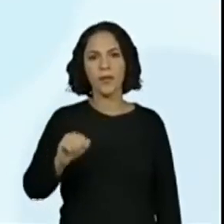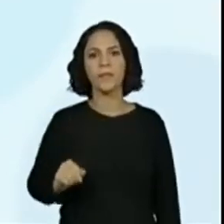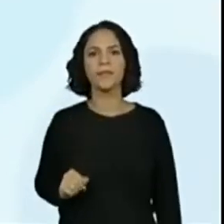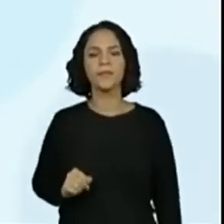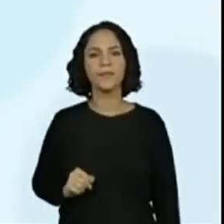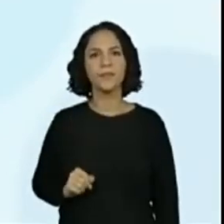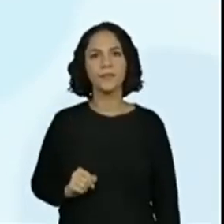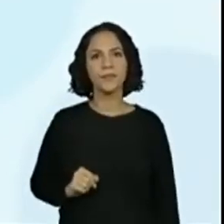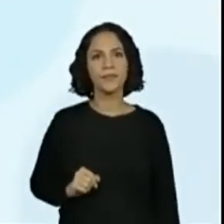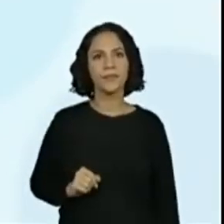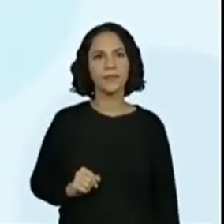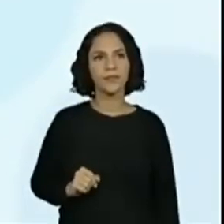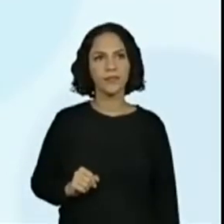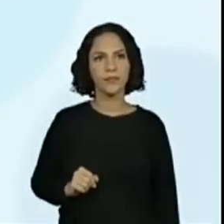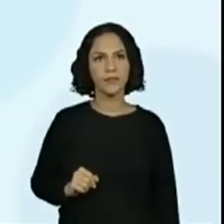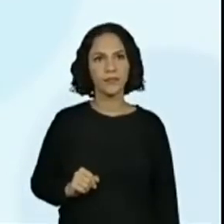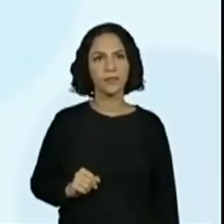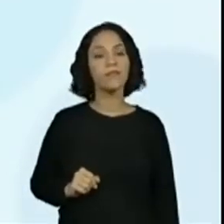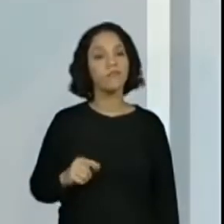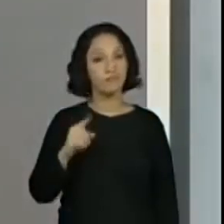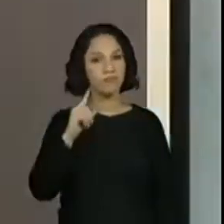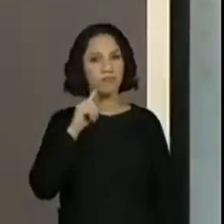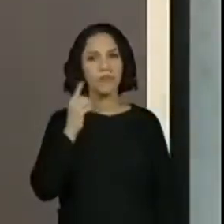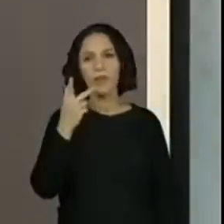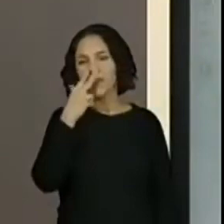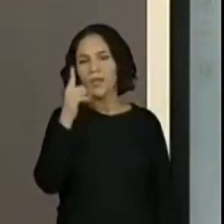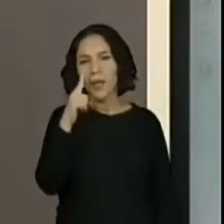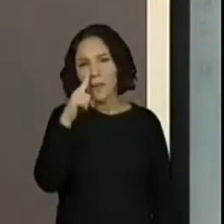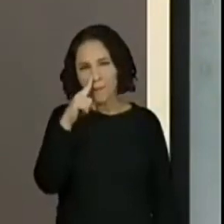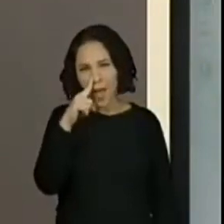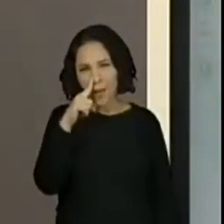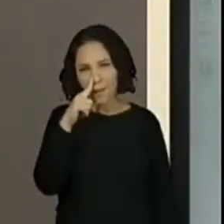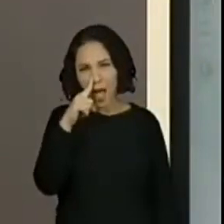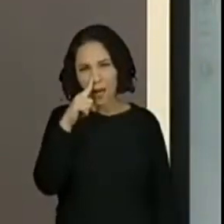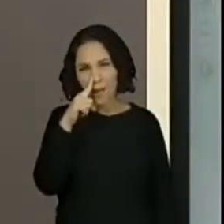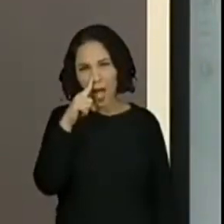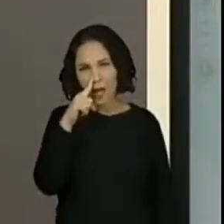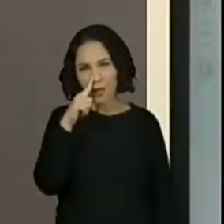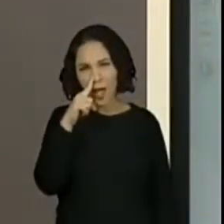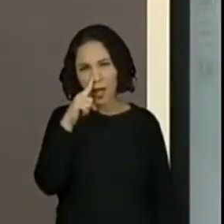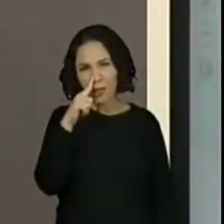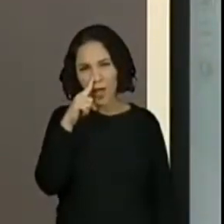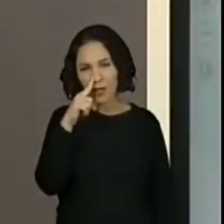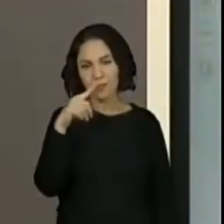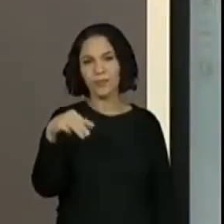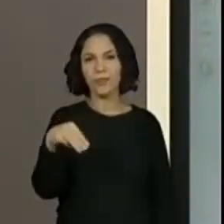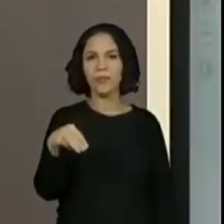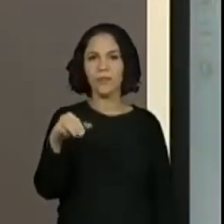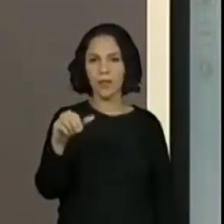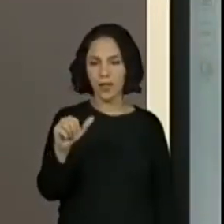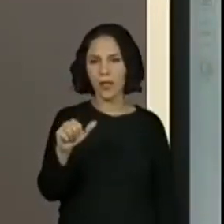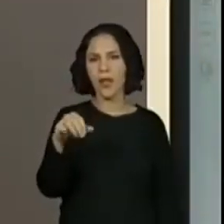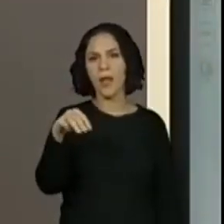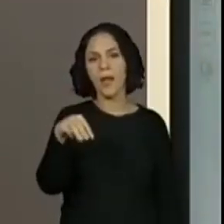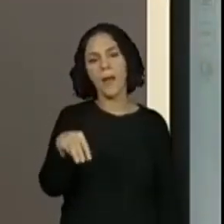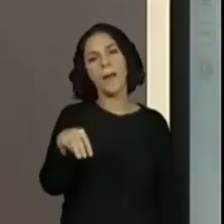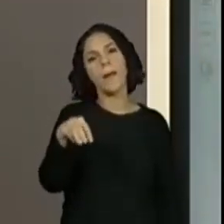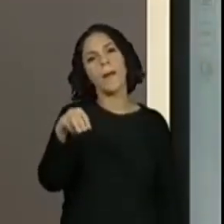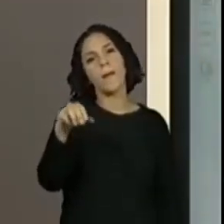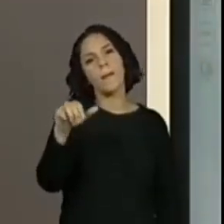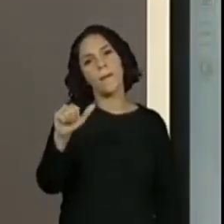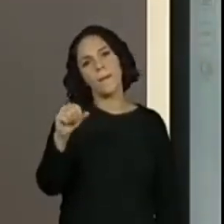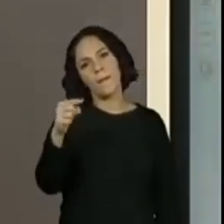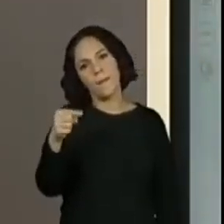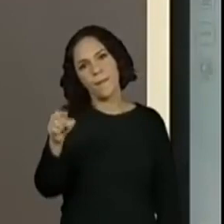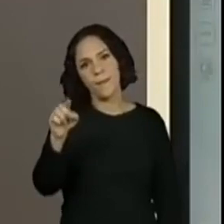mamãe. Esse amãe. Isso. Certo? Perfeito. Agora a gente precisa dar a dica para o nosso amiguinho. Vai lá